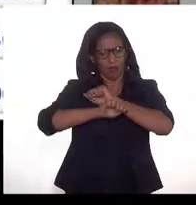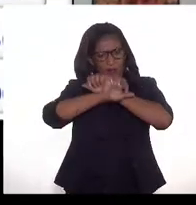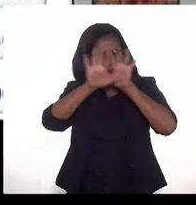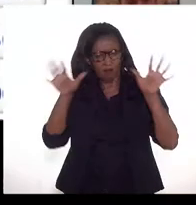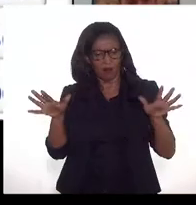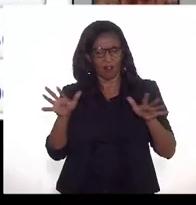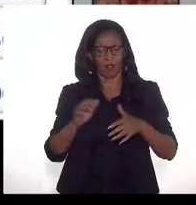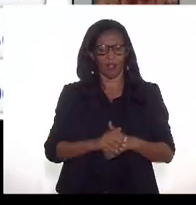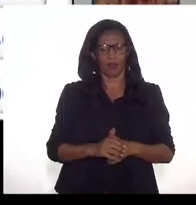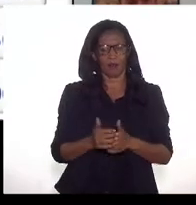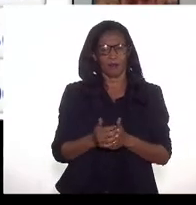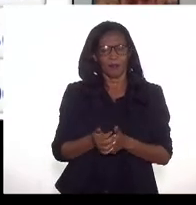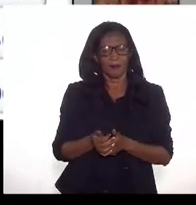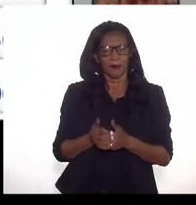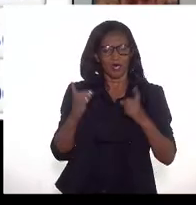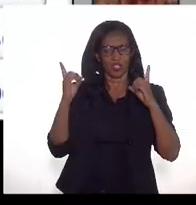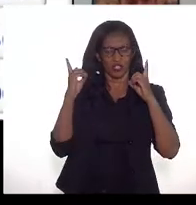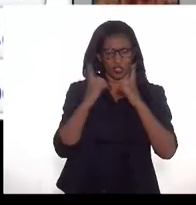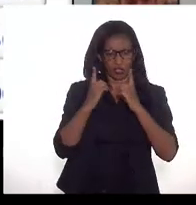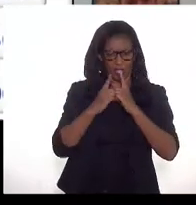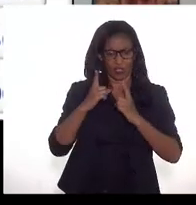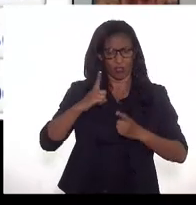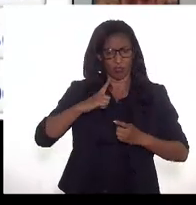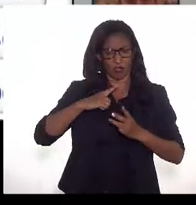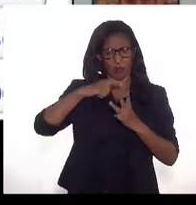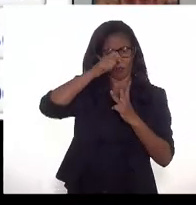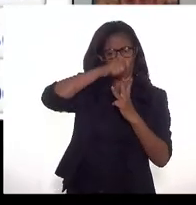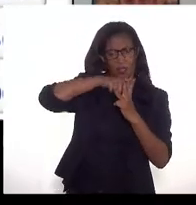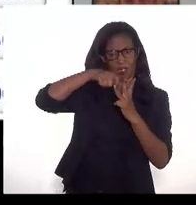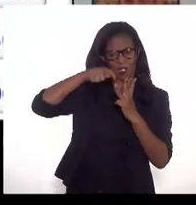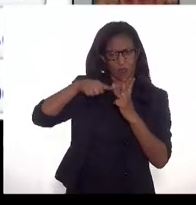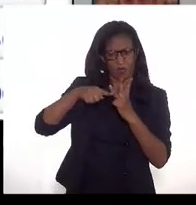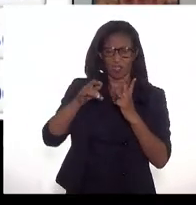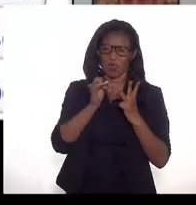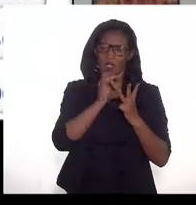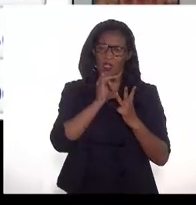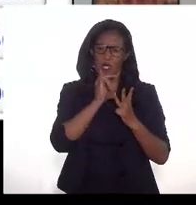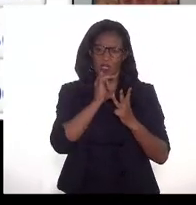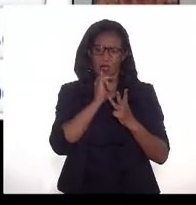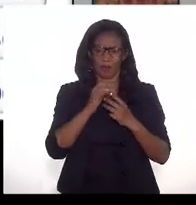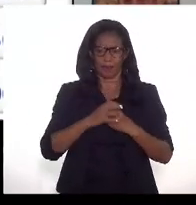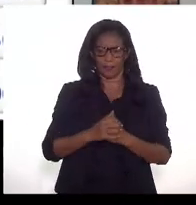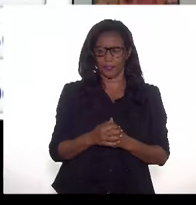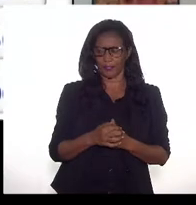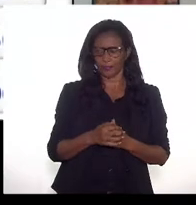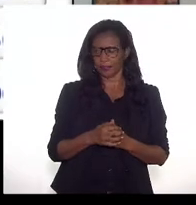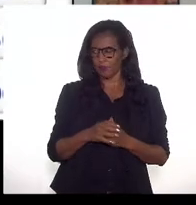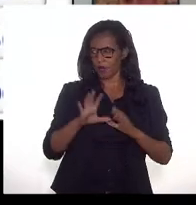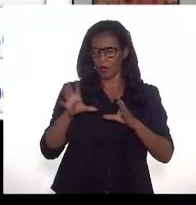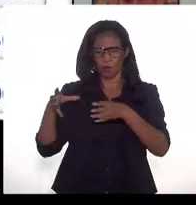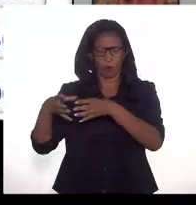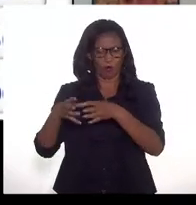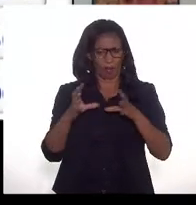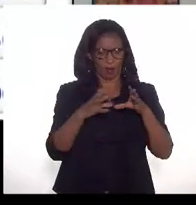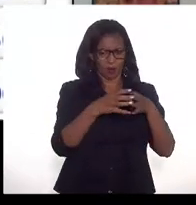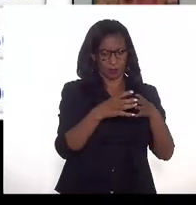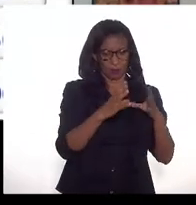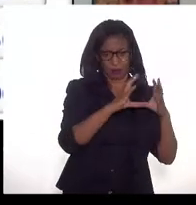Temos aqui o trimestre de apuração da TE, lembrando que a TE é apurada trimestralmente,